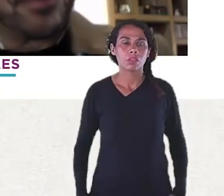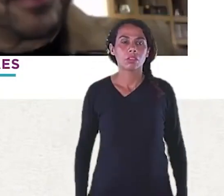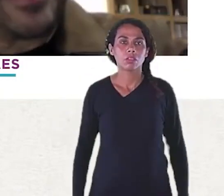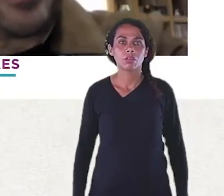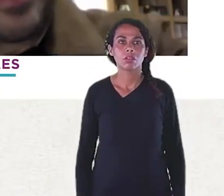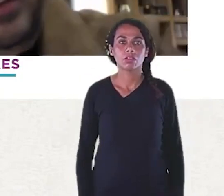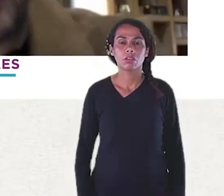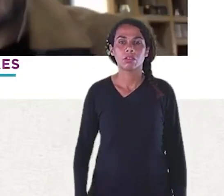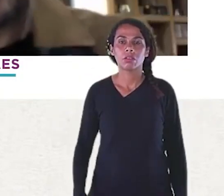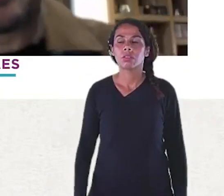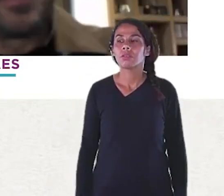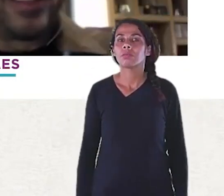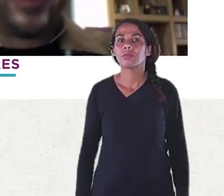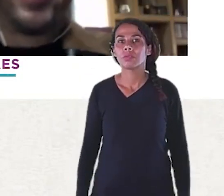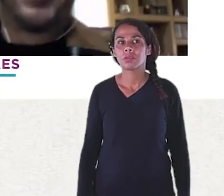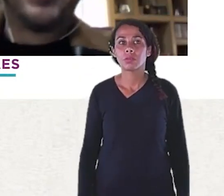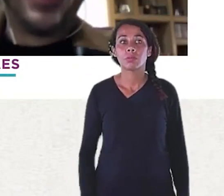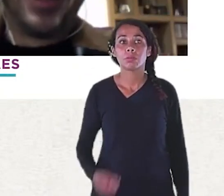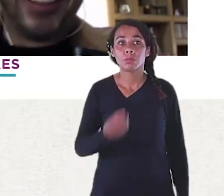início a mais um meio de...